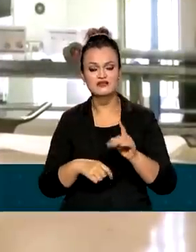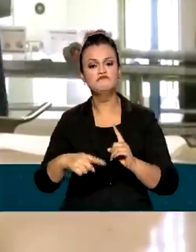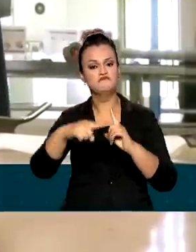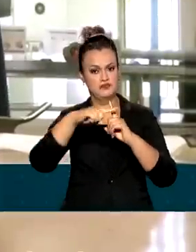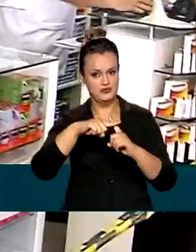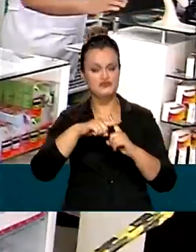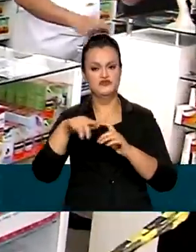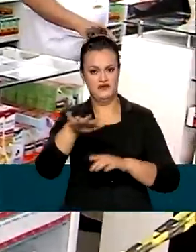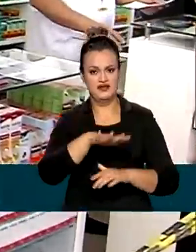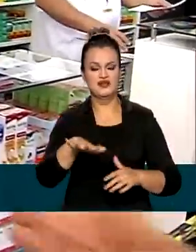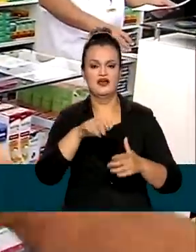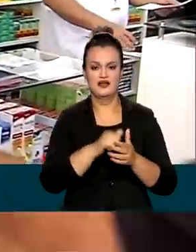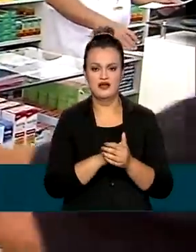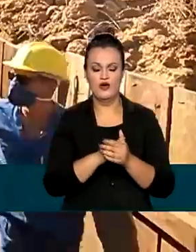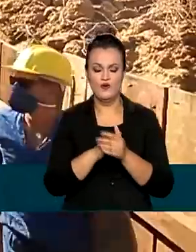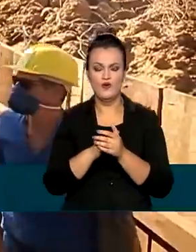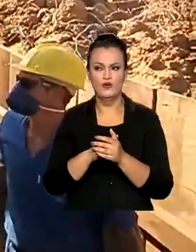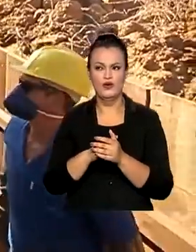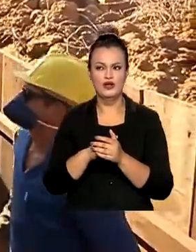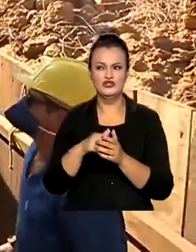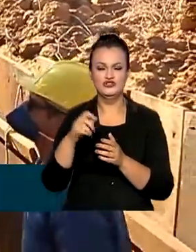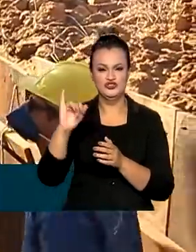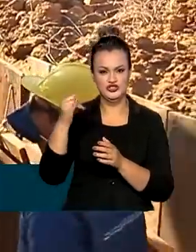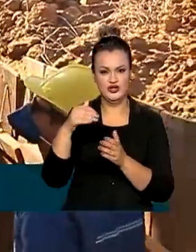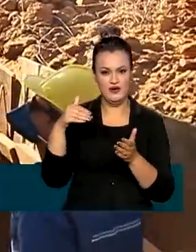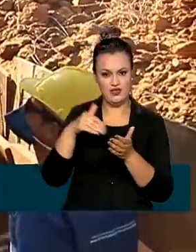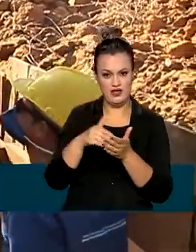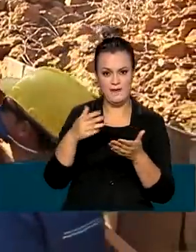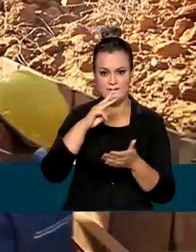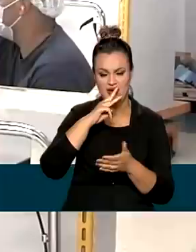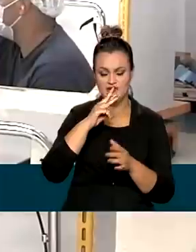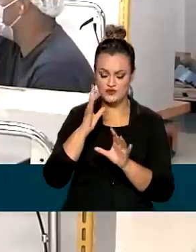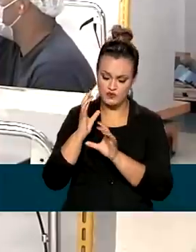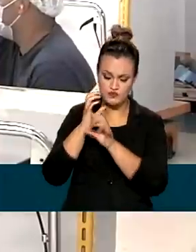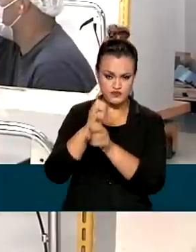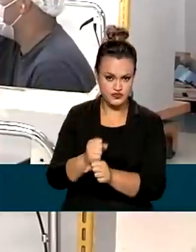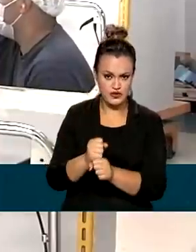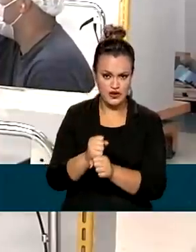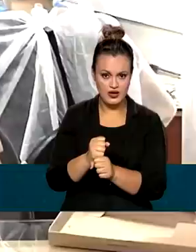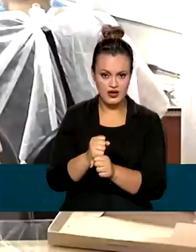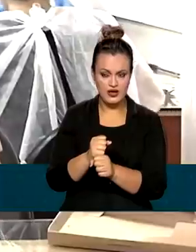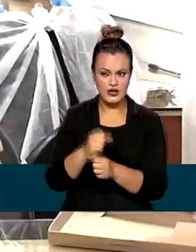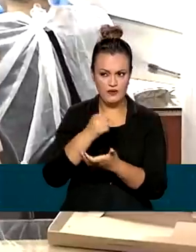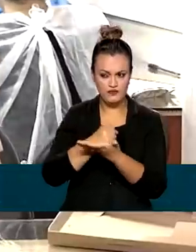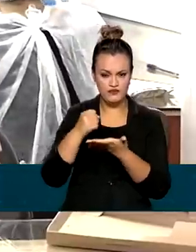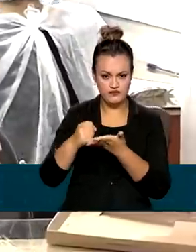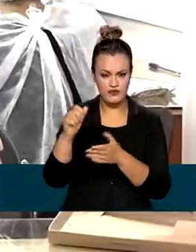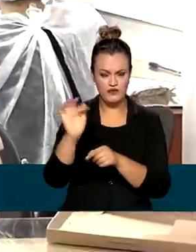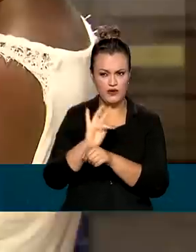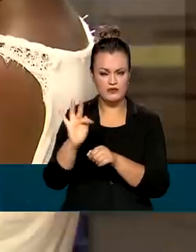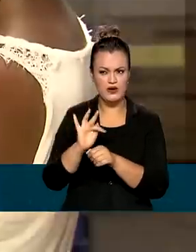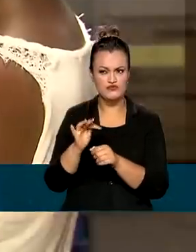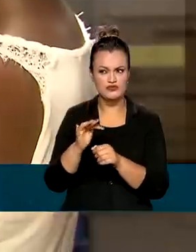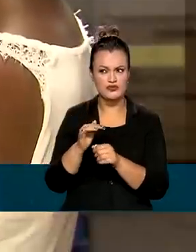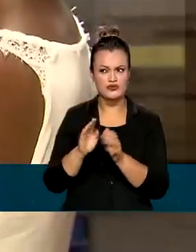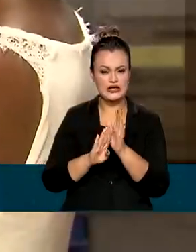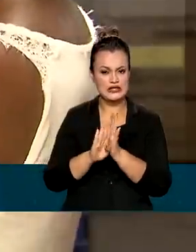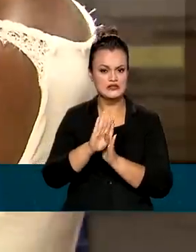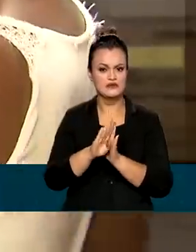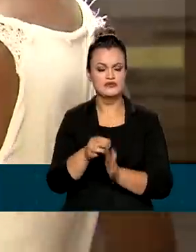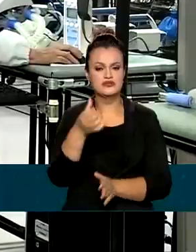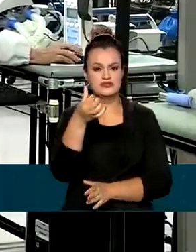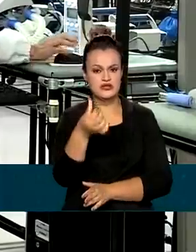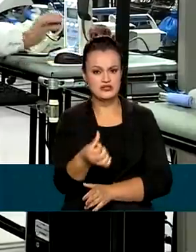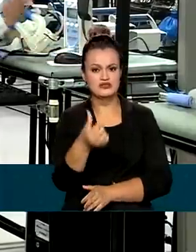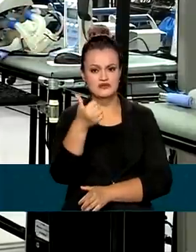positivo. No acumulado do ano, ou seja, de janeiro a março, o número de postos de trabalho com carteira assinada registrou o crescimento de mais de